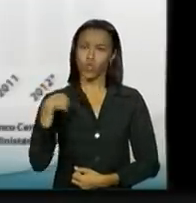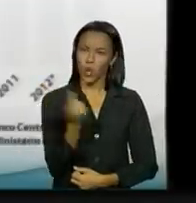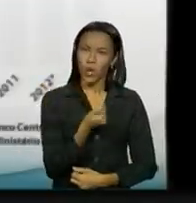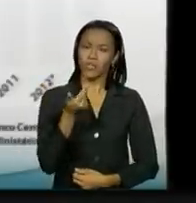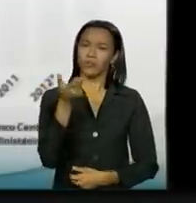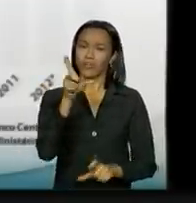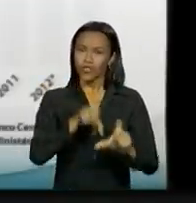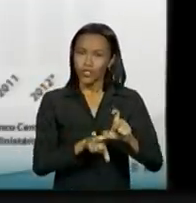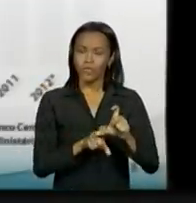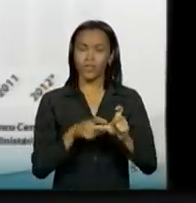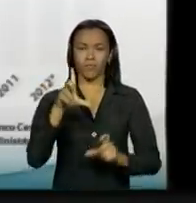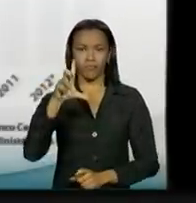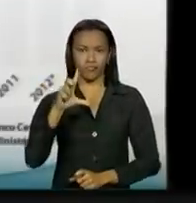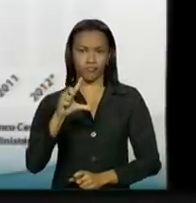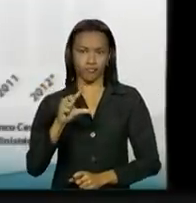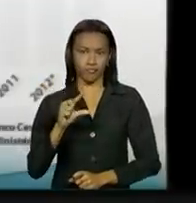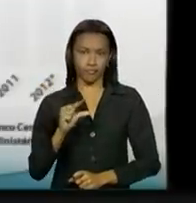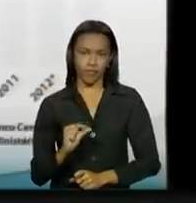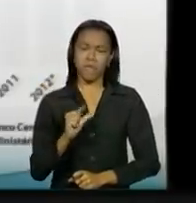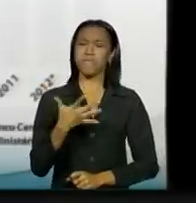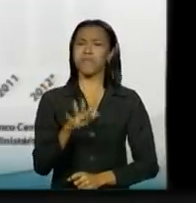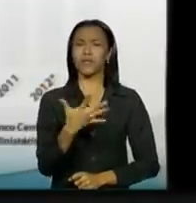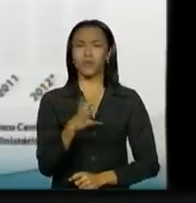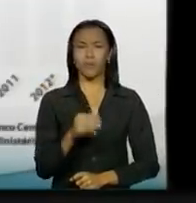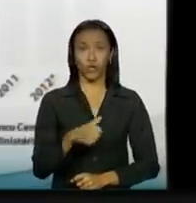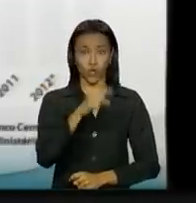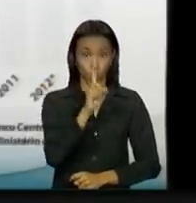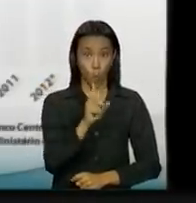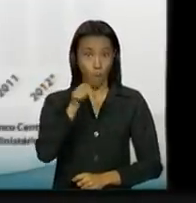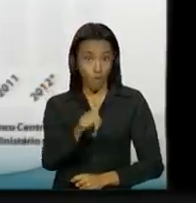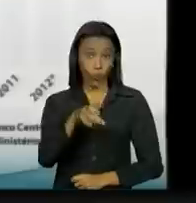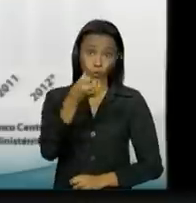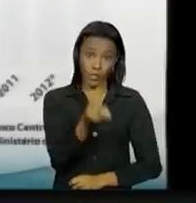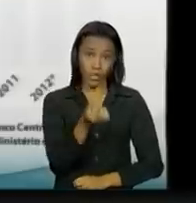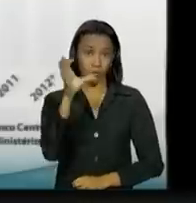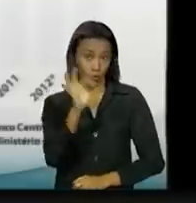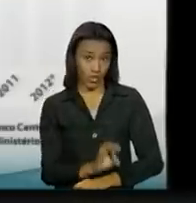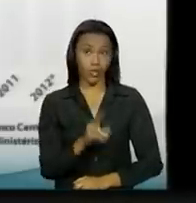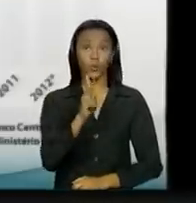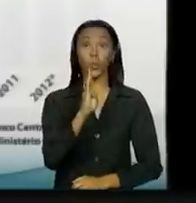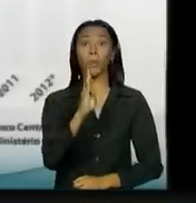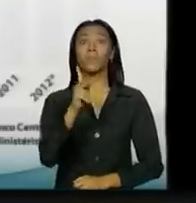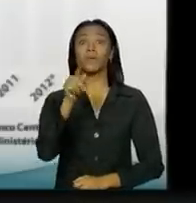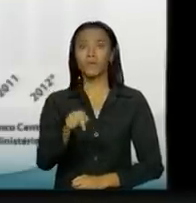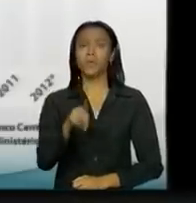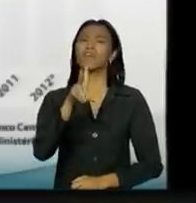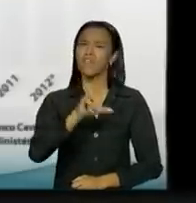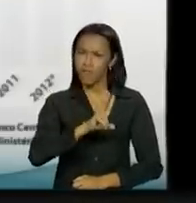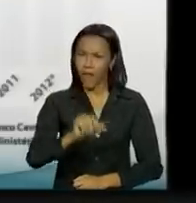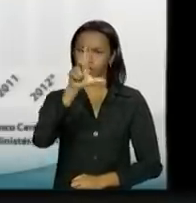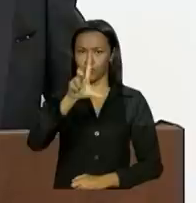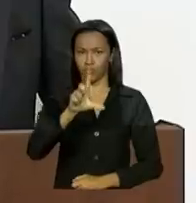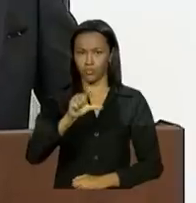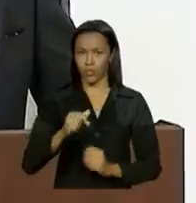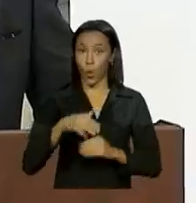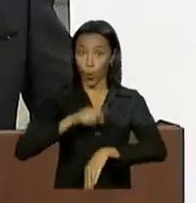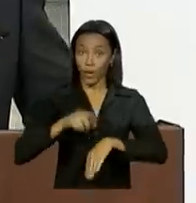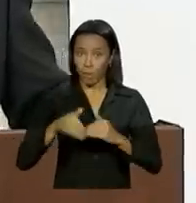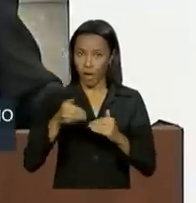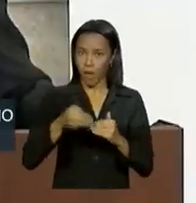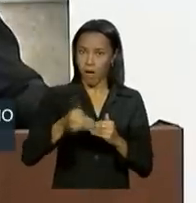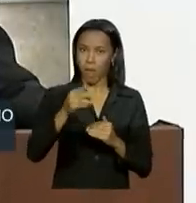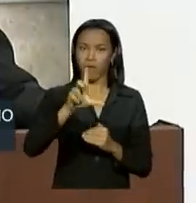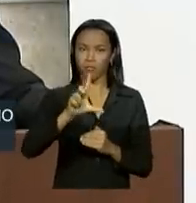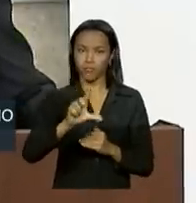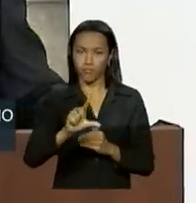nominal deve ficar em torno de 1,6% do PIB e continuará diminuindo ao longo do tempo. Esta